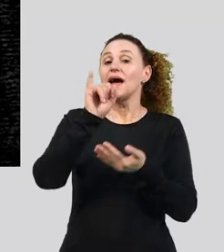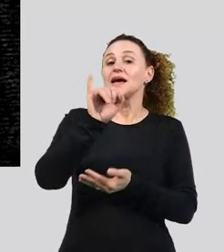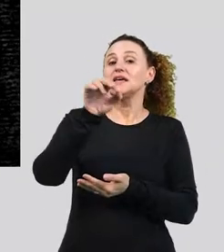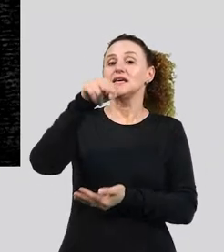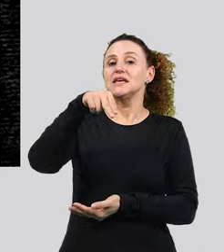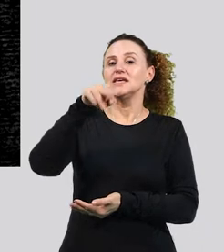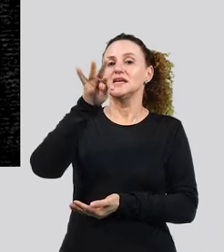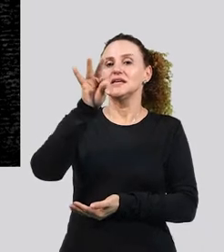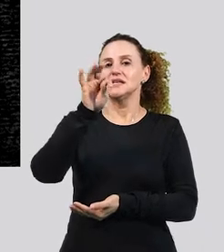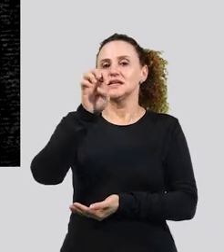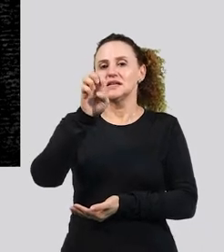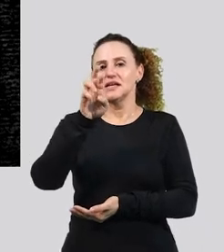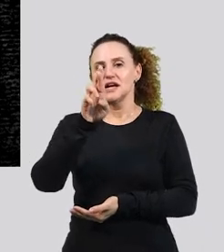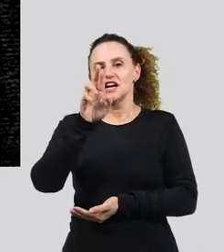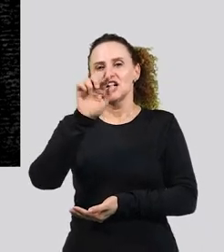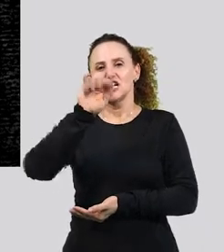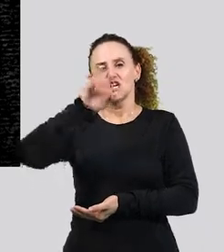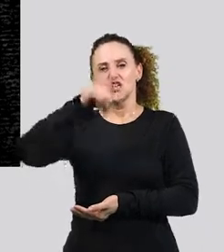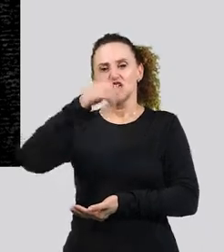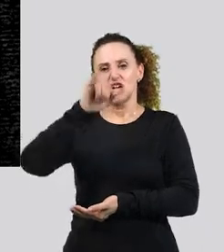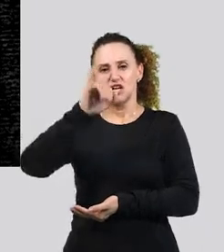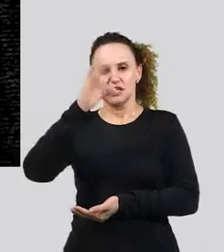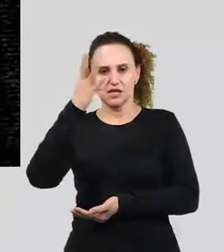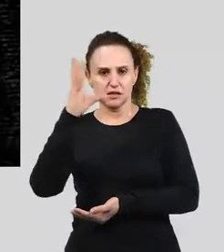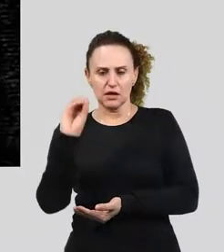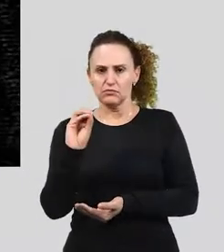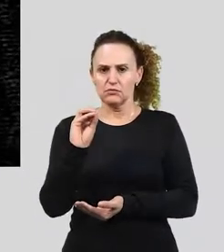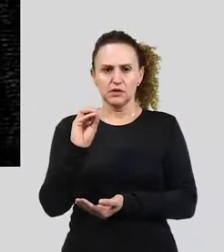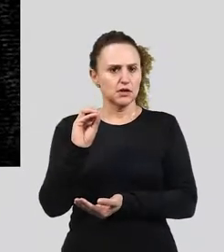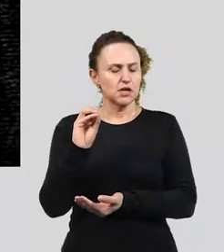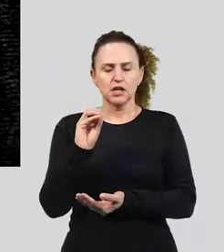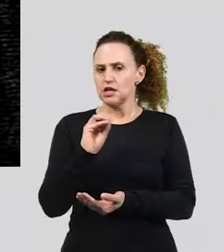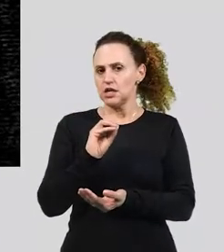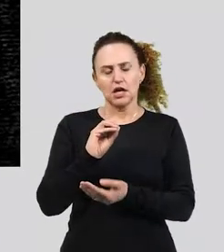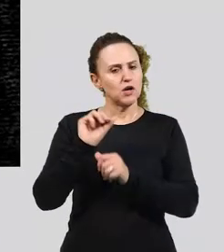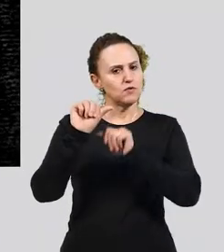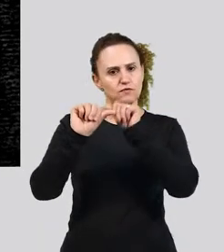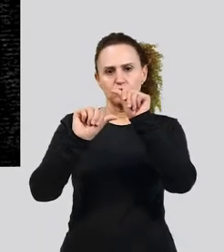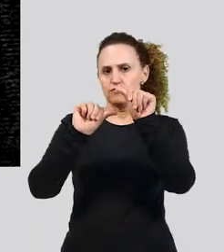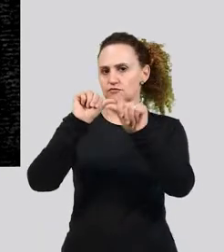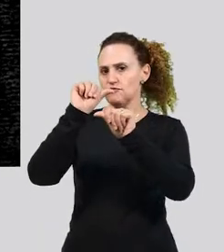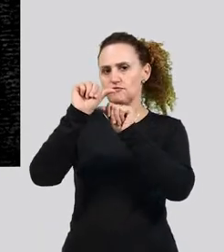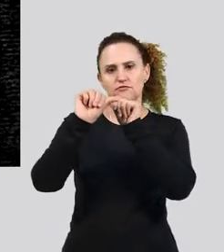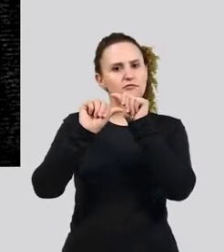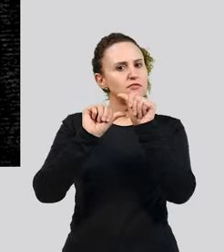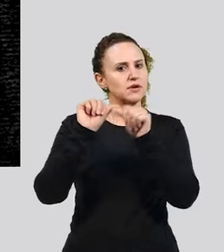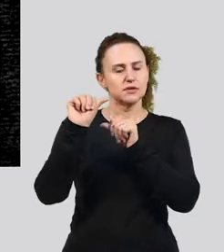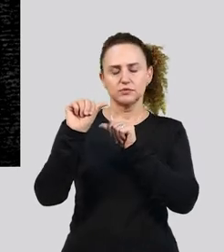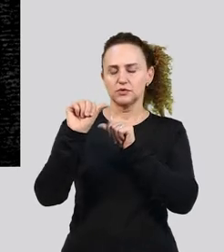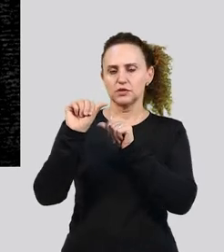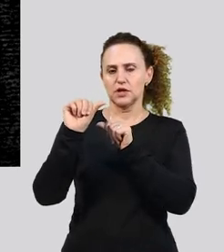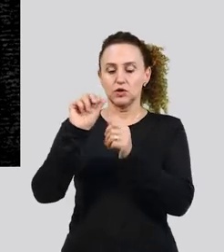interjeição também não tem a flexão. Você não vai flexionar em gênero ou número. Certo?